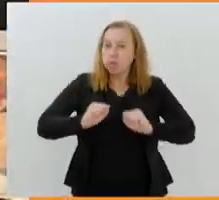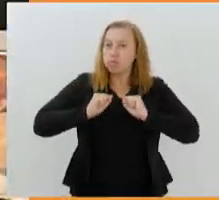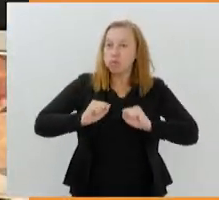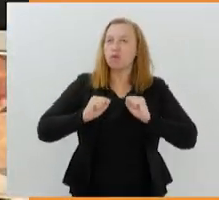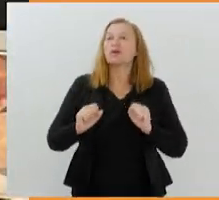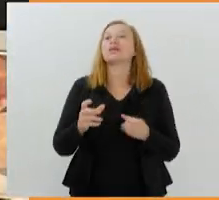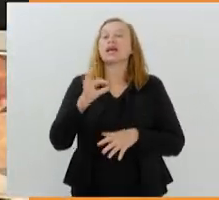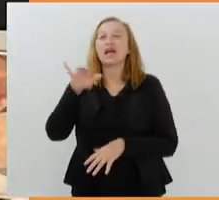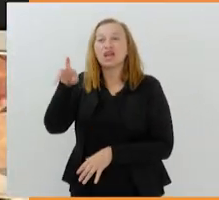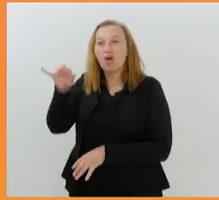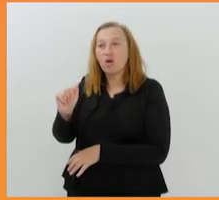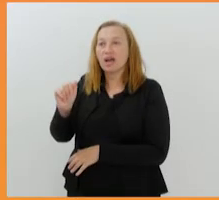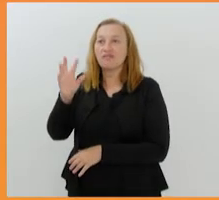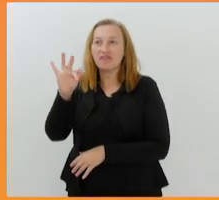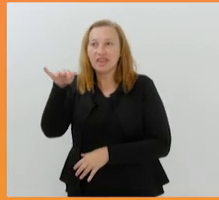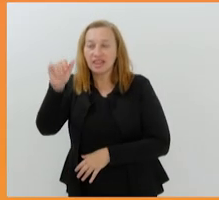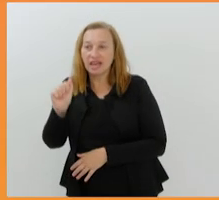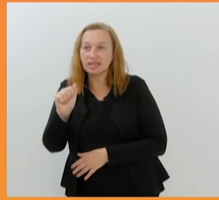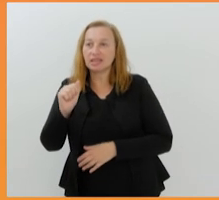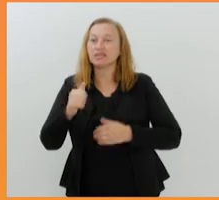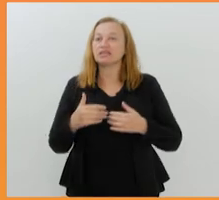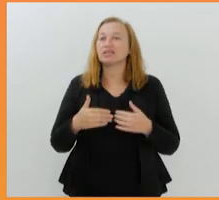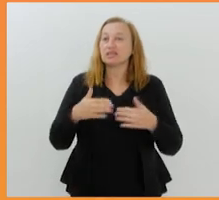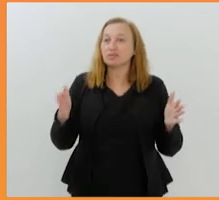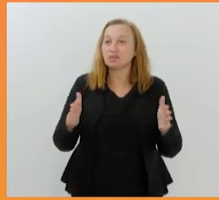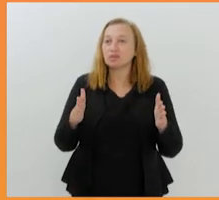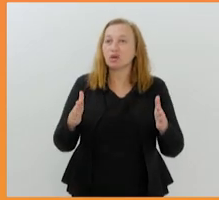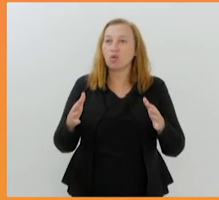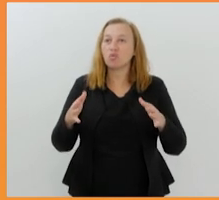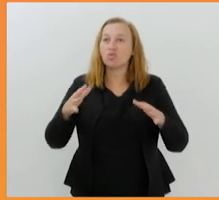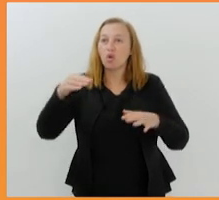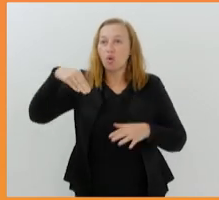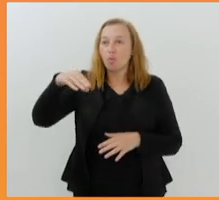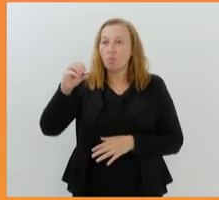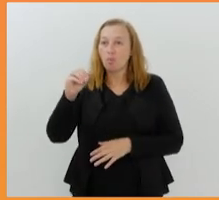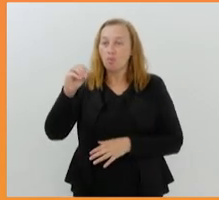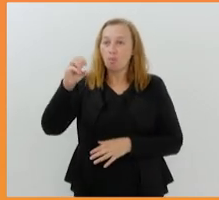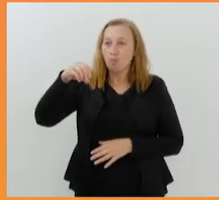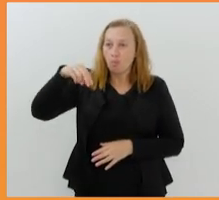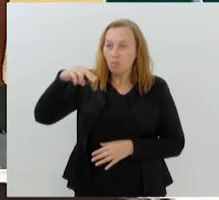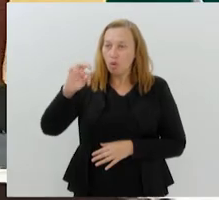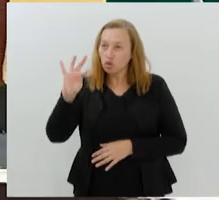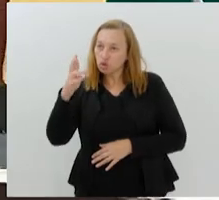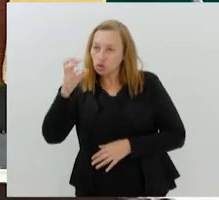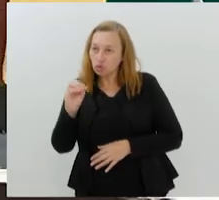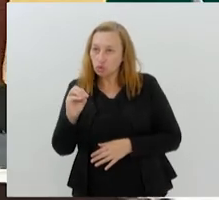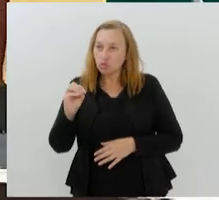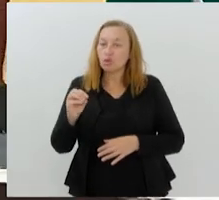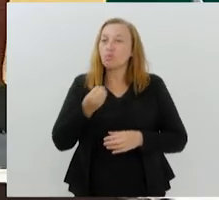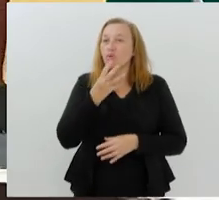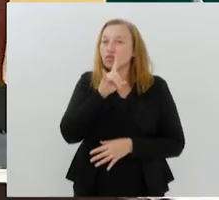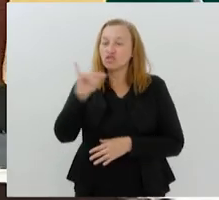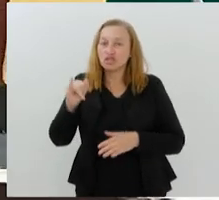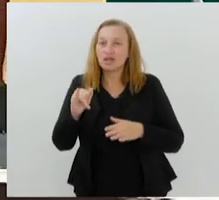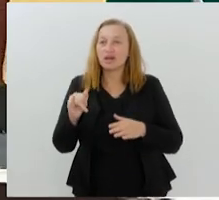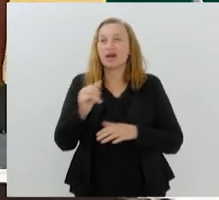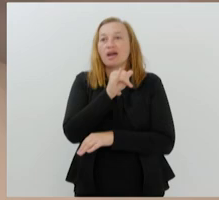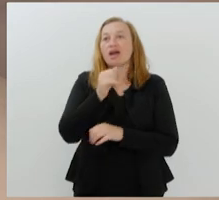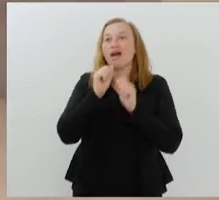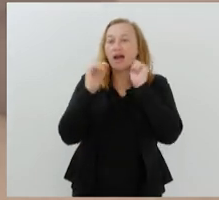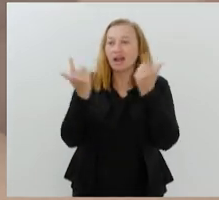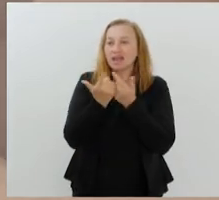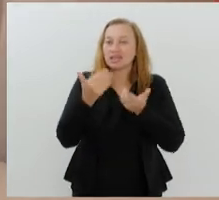Carioca Fernanda Leme abre exposição Monstros em galeria na zona sul do Rio. O Bom Dia Alerj começa agora.